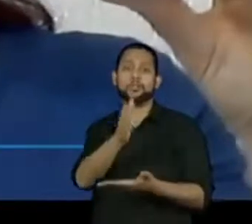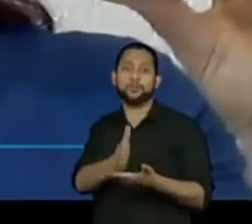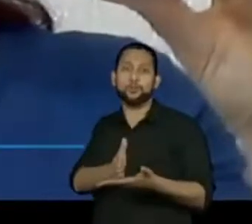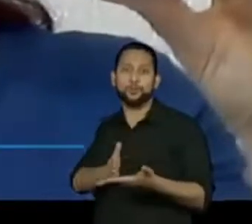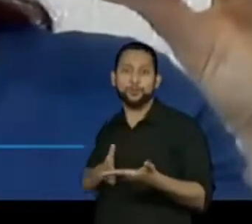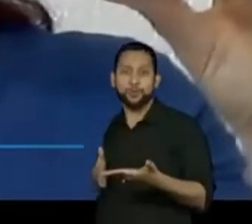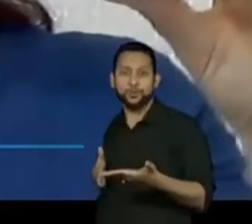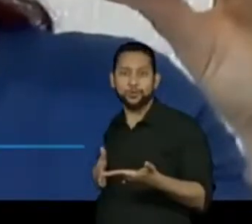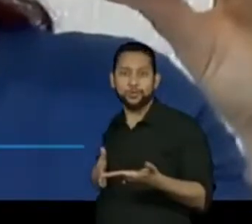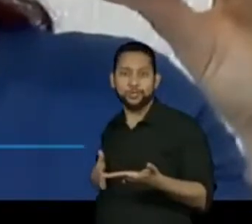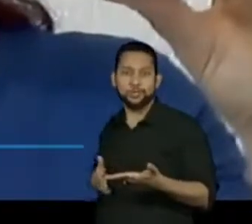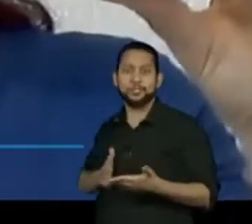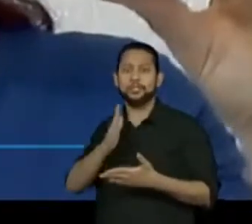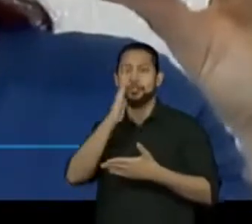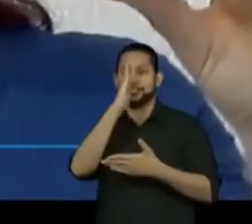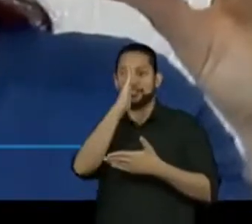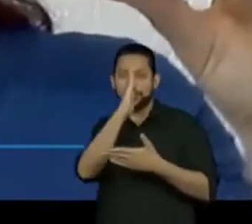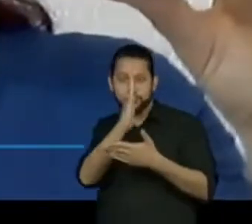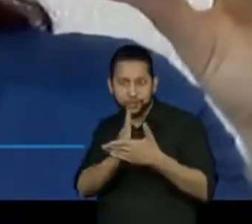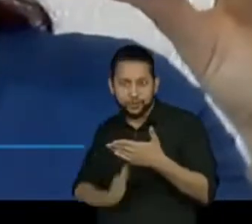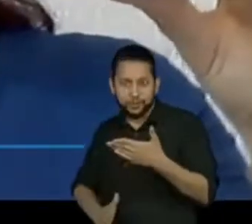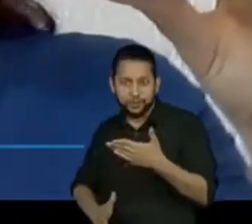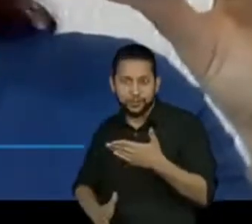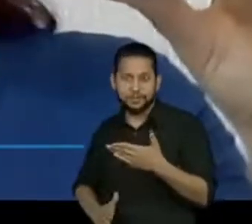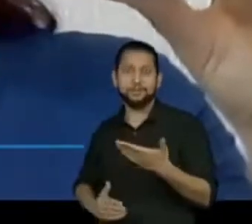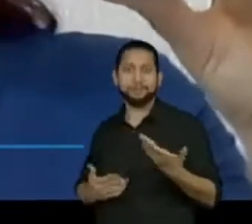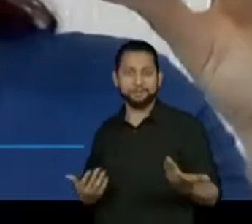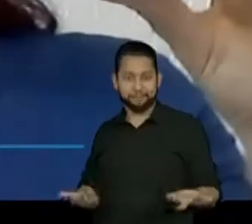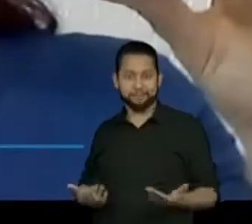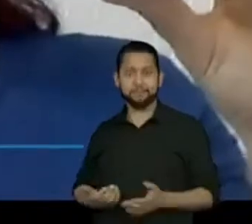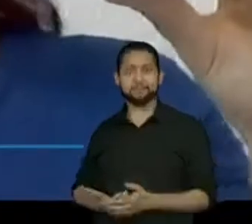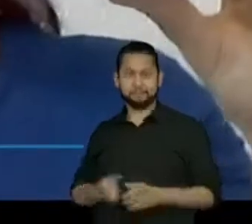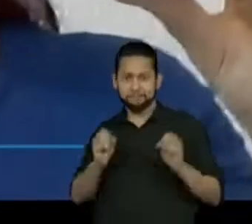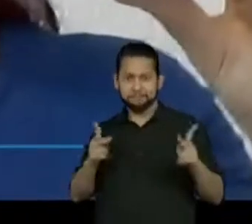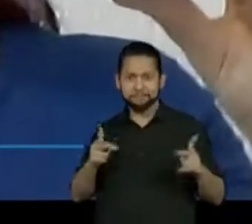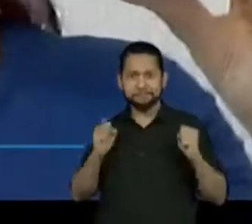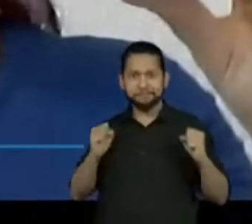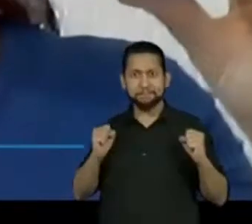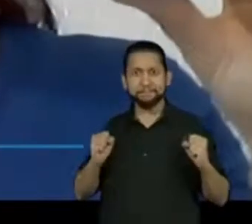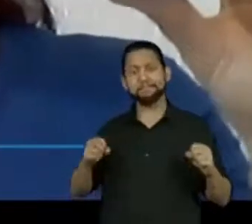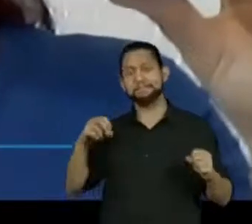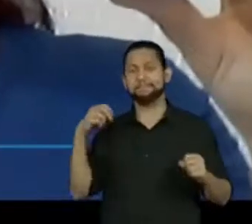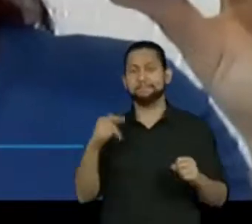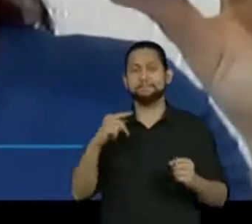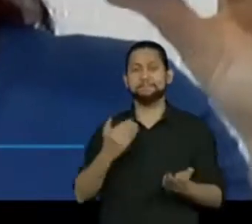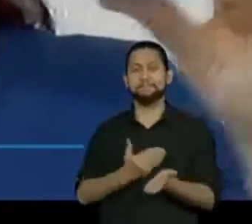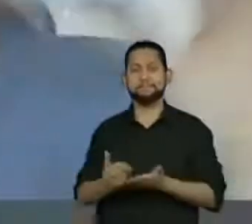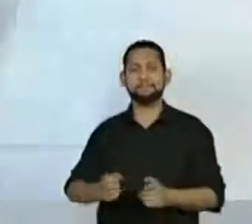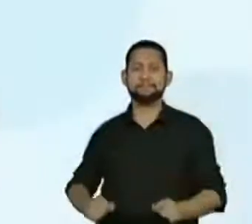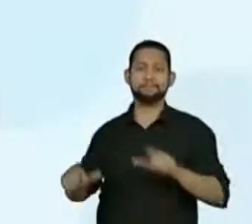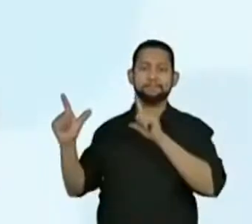metade. Tá bom? Preparados? Então, vamos lá, oráculo.